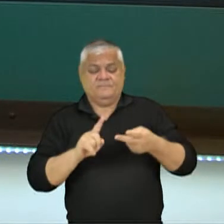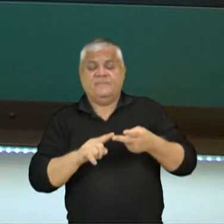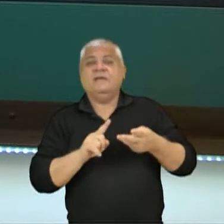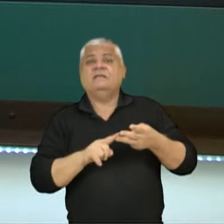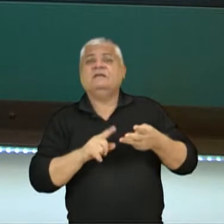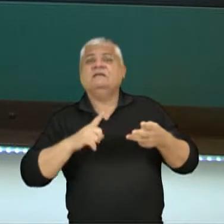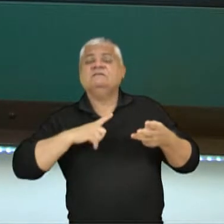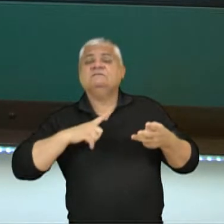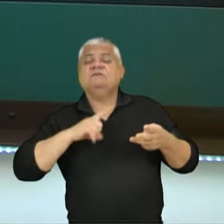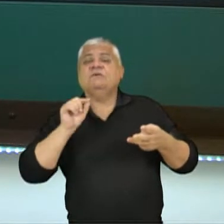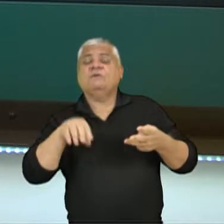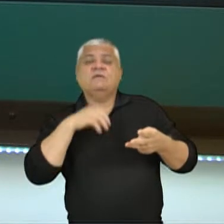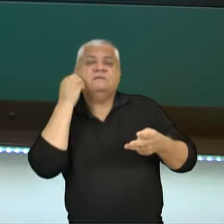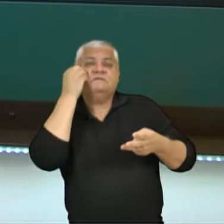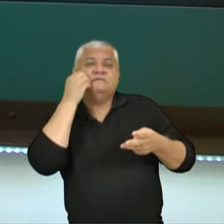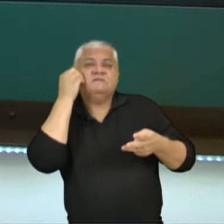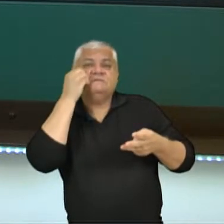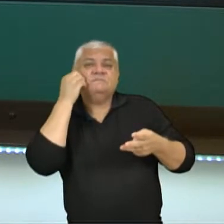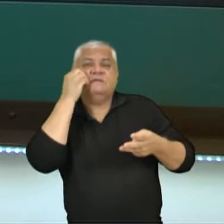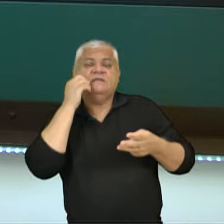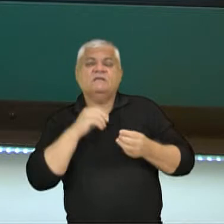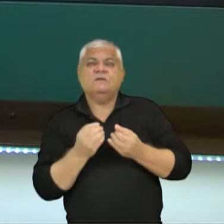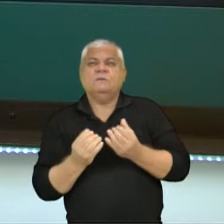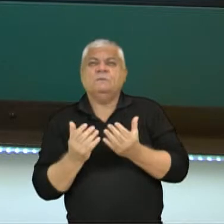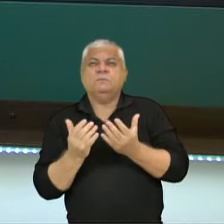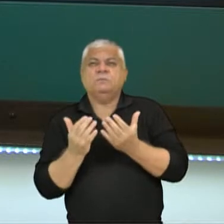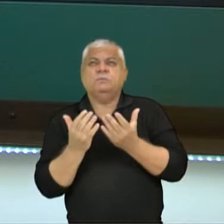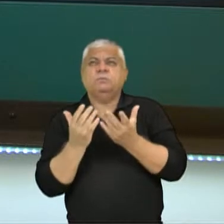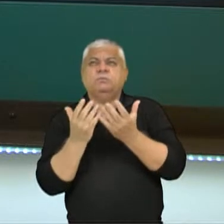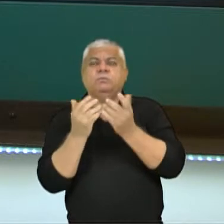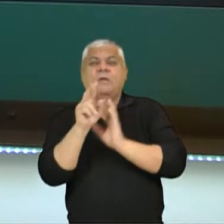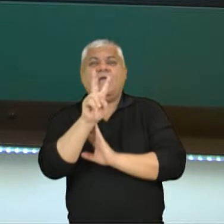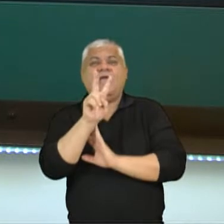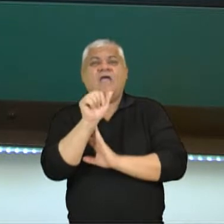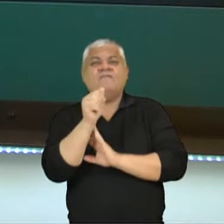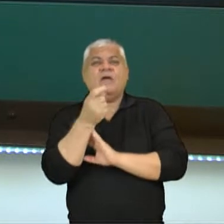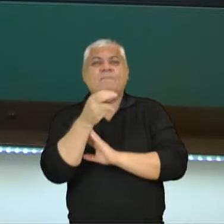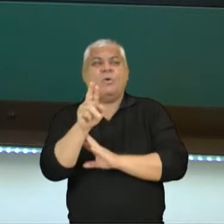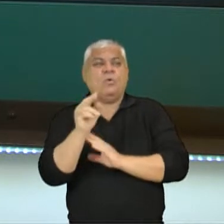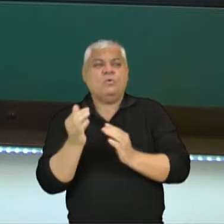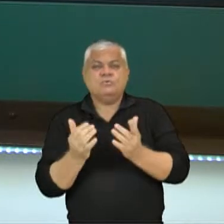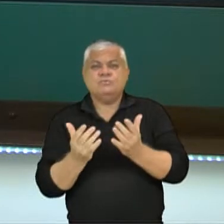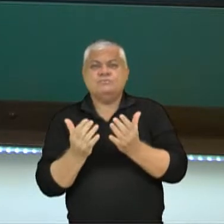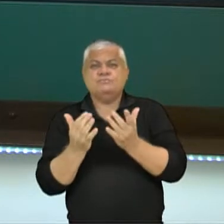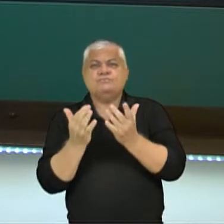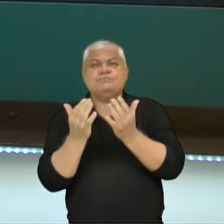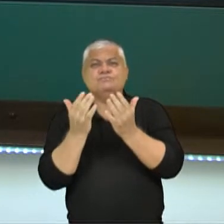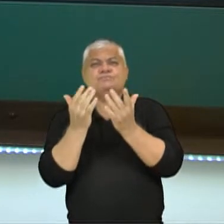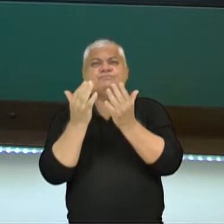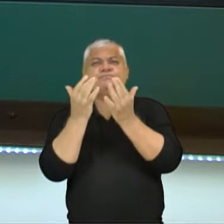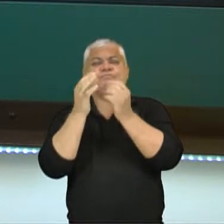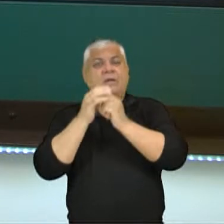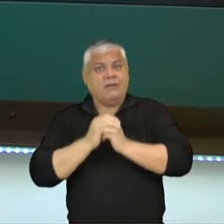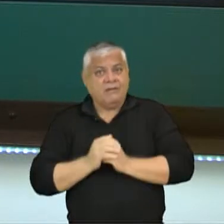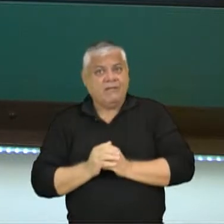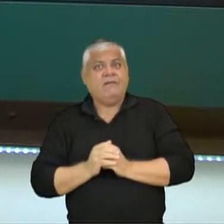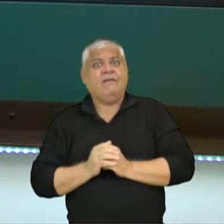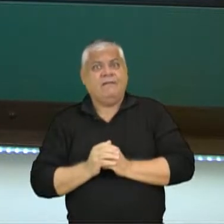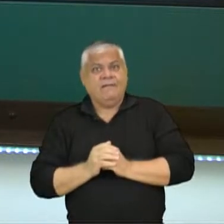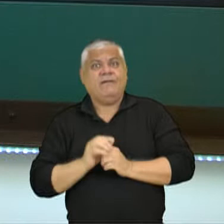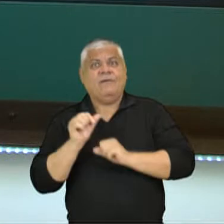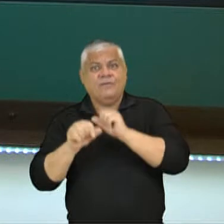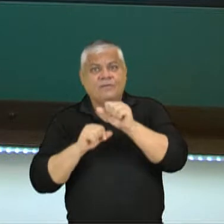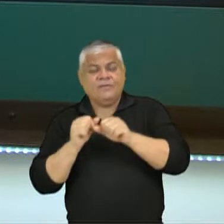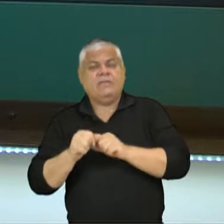gente, que eles já começaram a fazer experiências com vapor. Uma coisa que não foi tão divulgada, que só começou. E isso veio da Revolução Industrial,